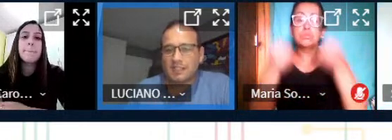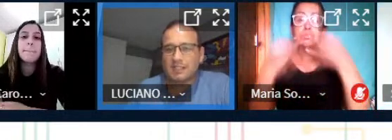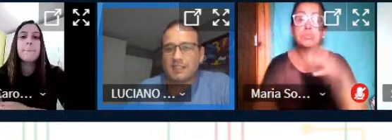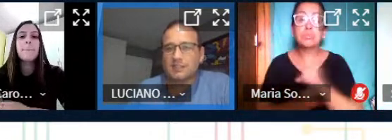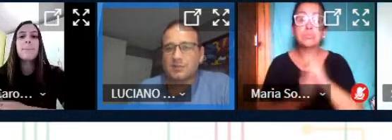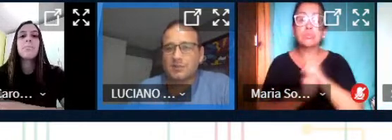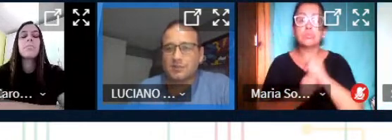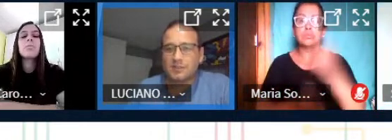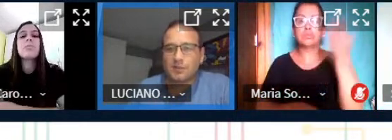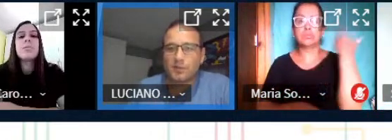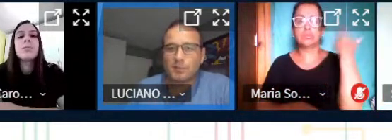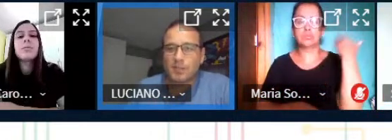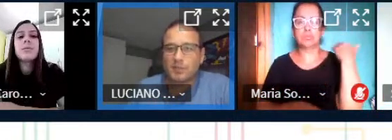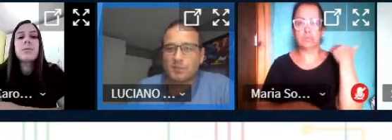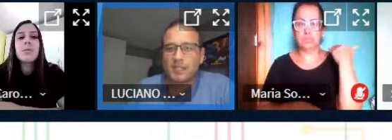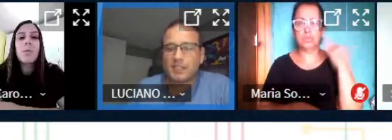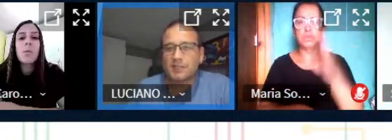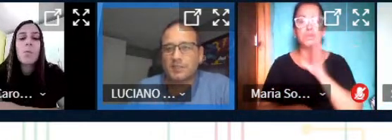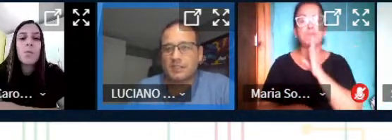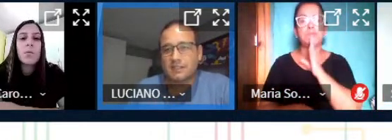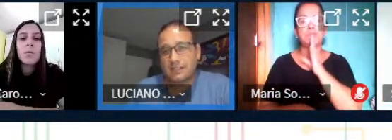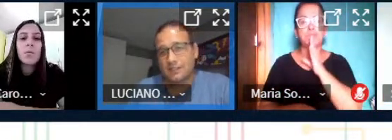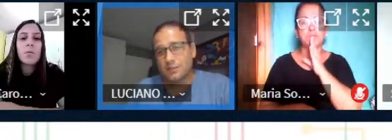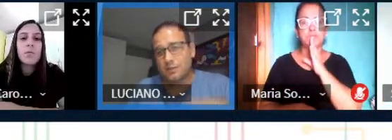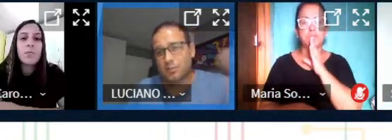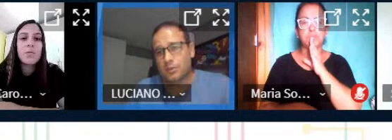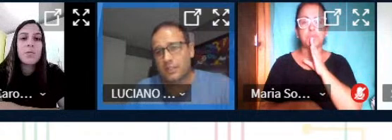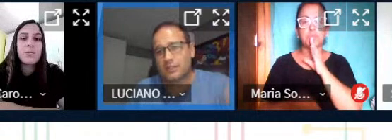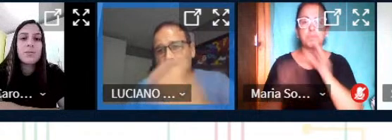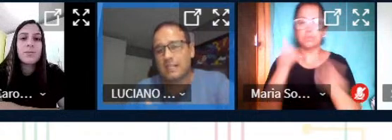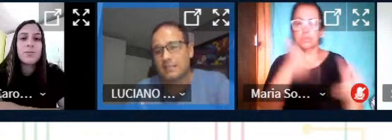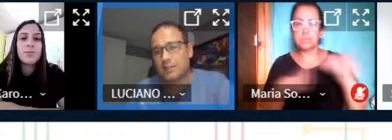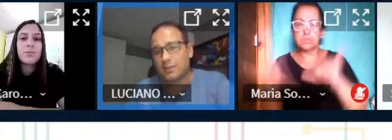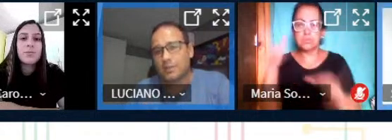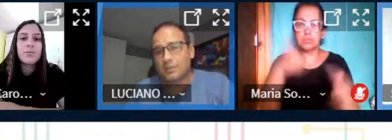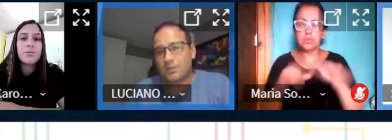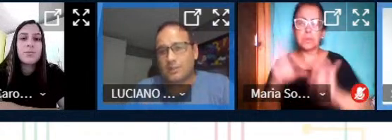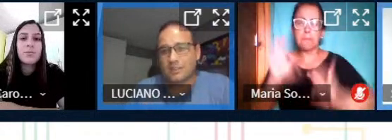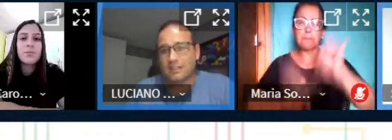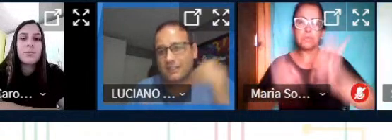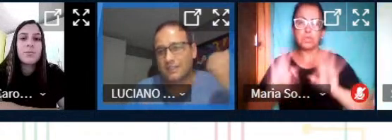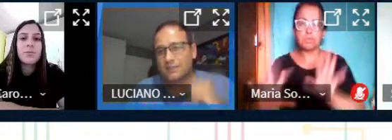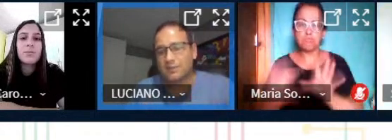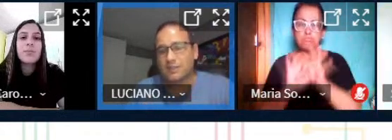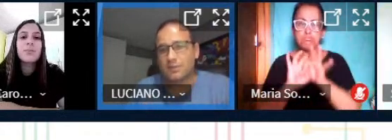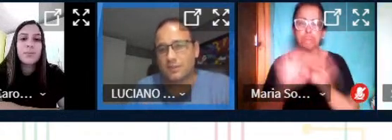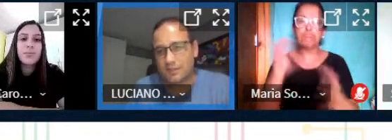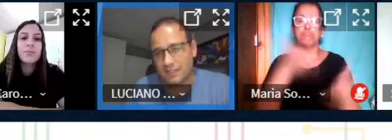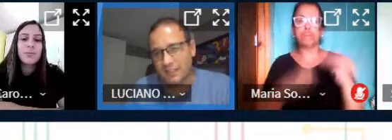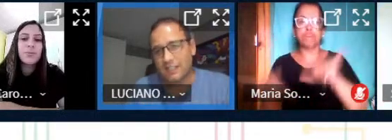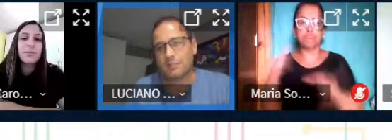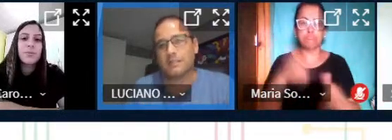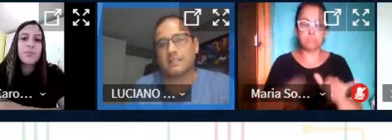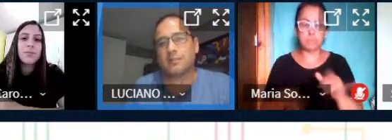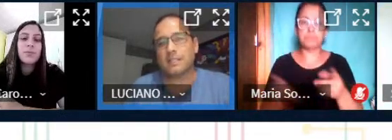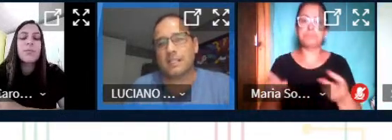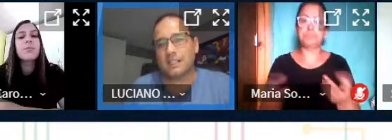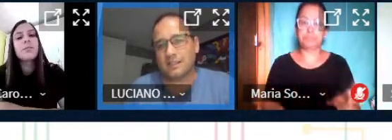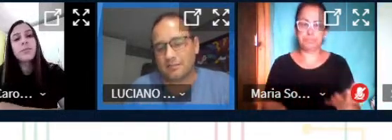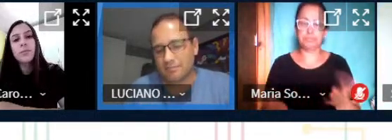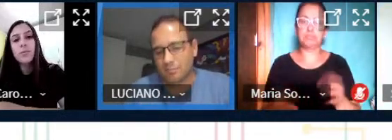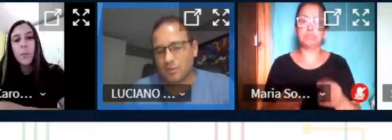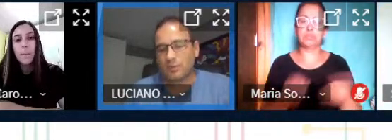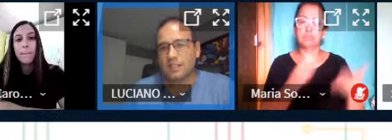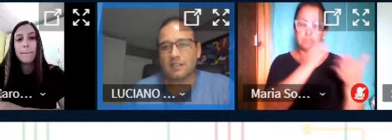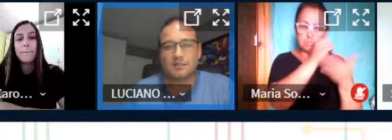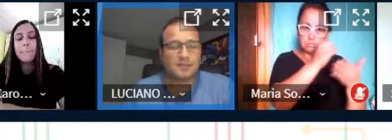que a ideia de desenvolver o laboratório maker não sei se o projeto está ligado ao laboratório que estava sendo desenvolvido no IFE mas é uma